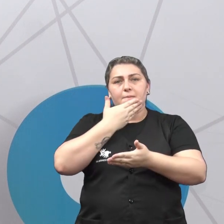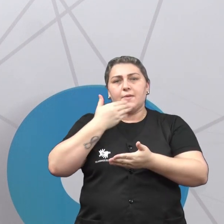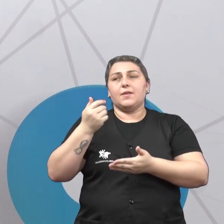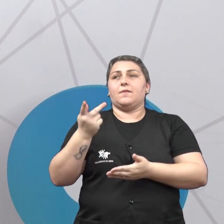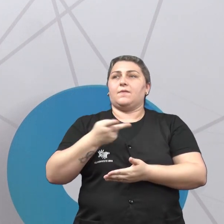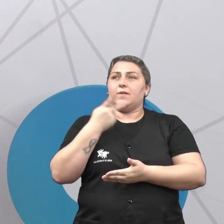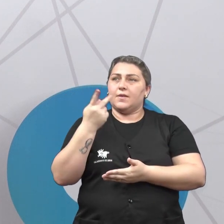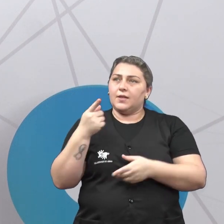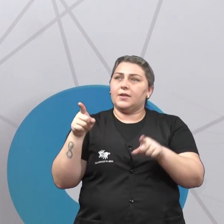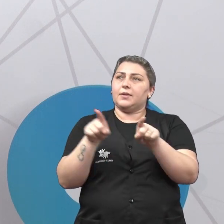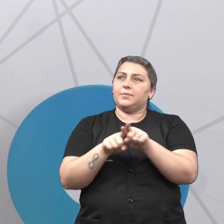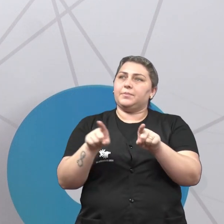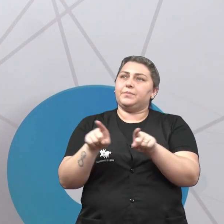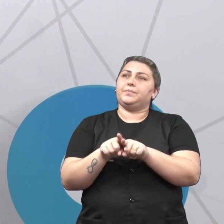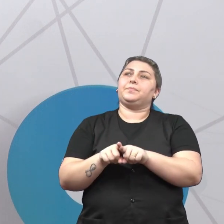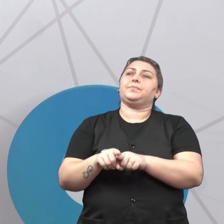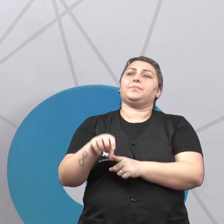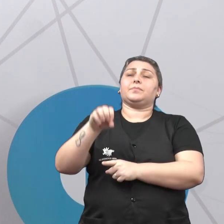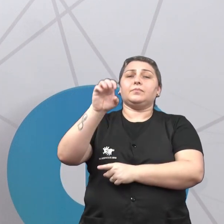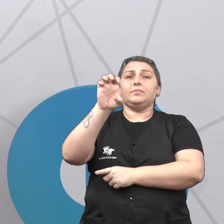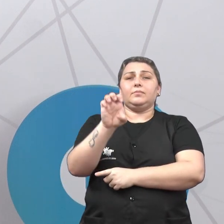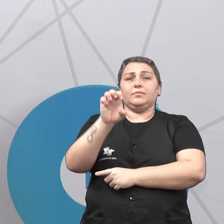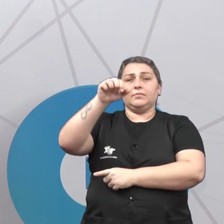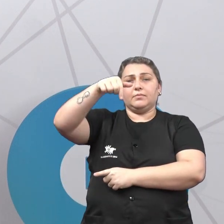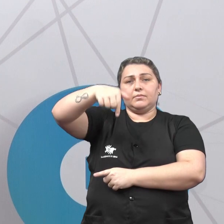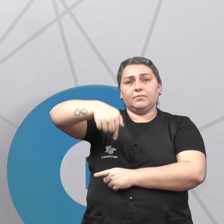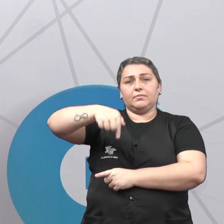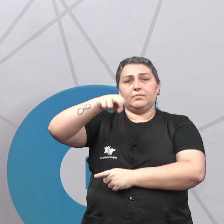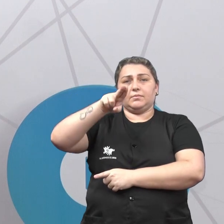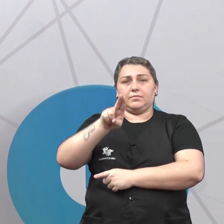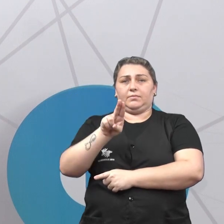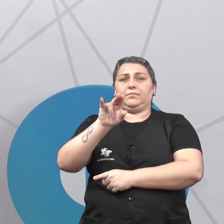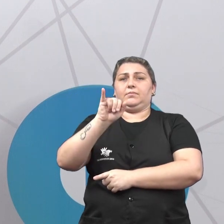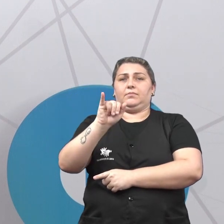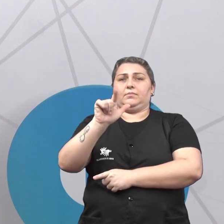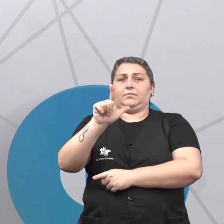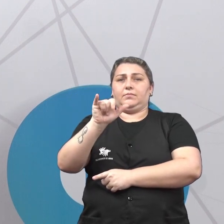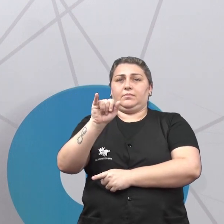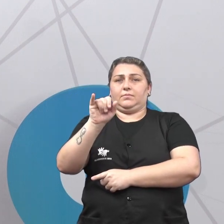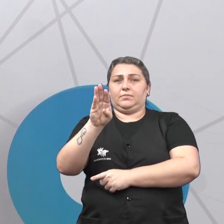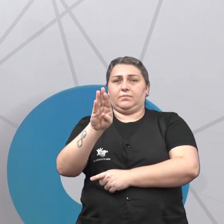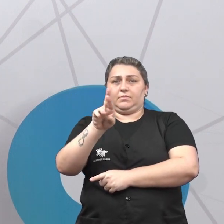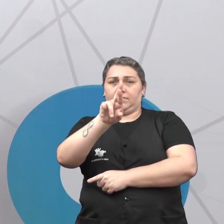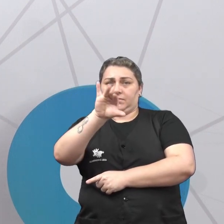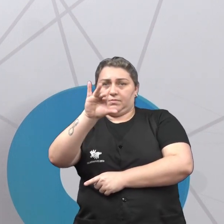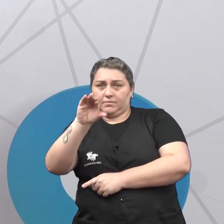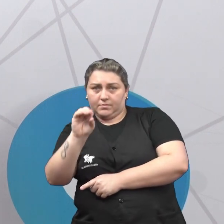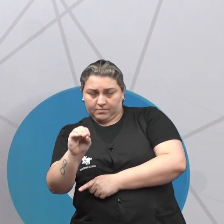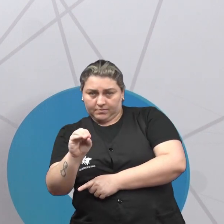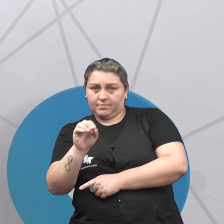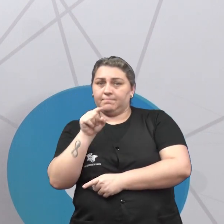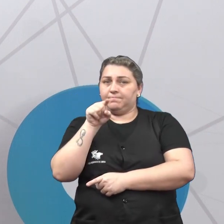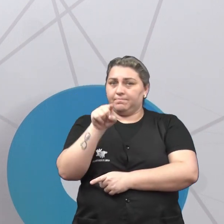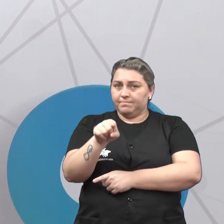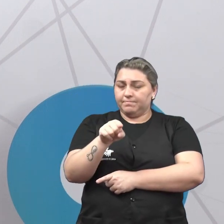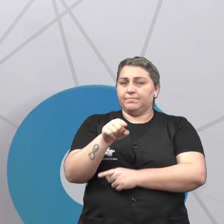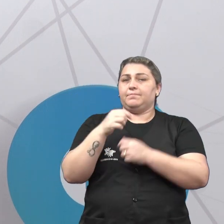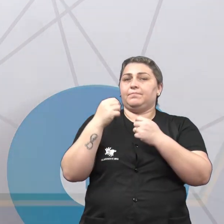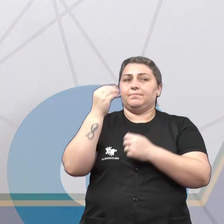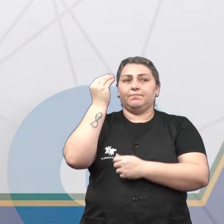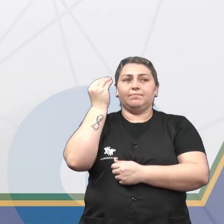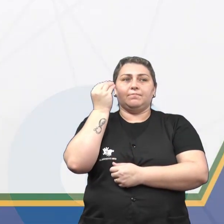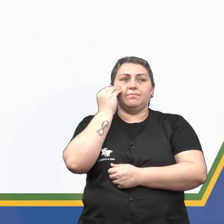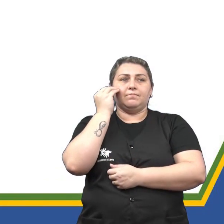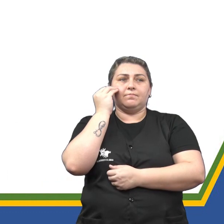agora sobre outras e se a gente encontrar alguma dificuldade no meio do caminho, gente retorna e eu dou uma lida para vocês para tentar explicar